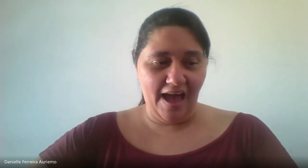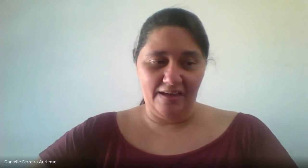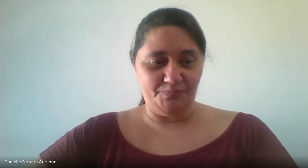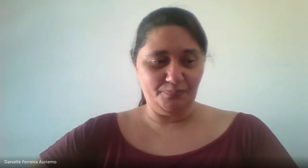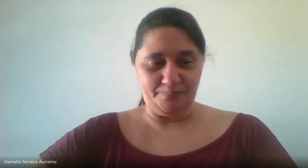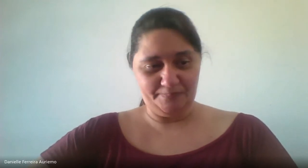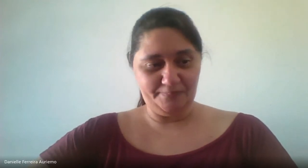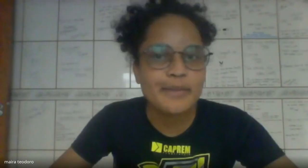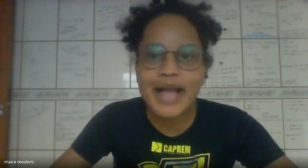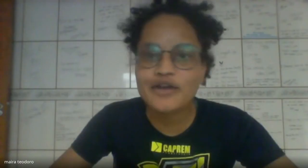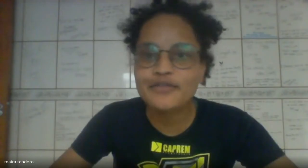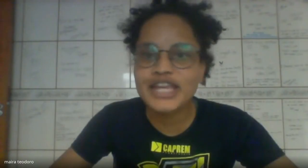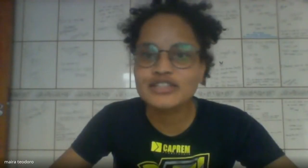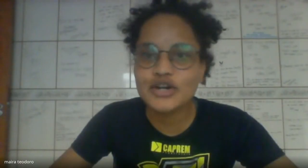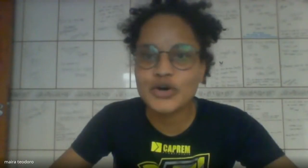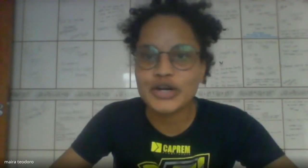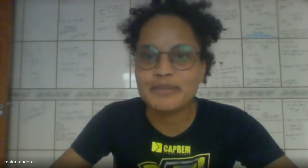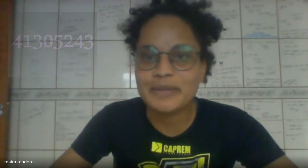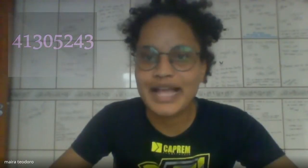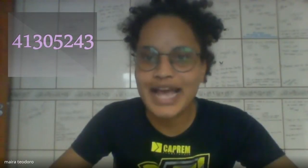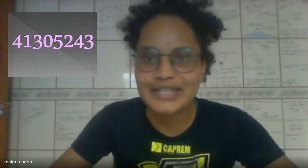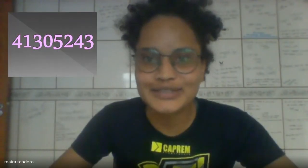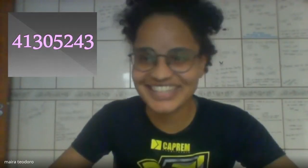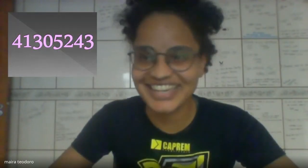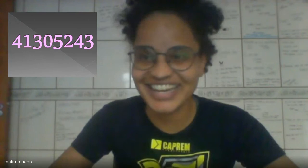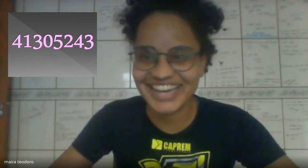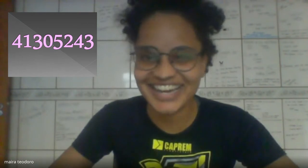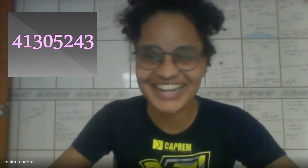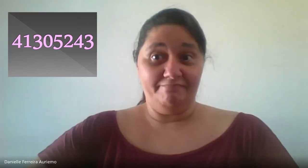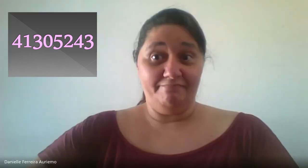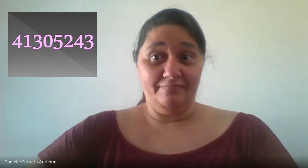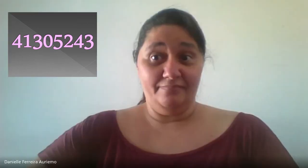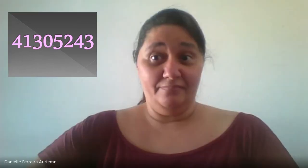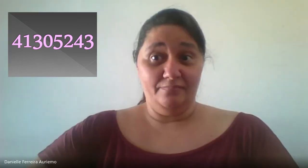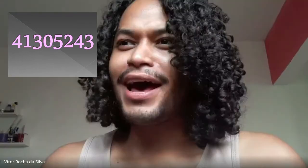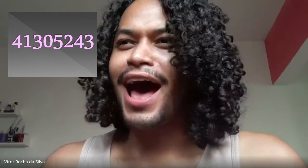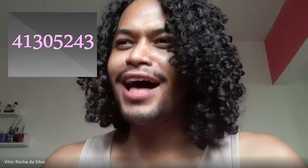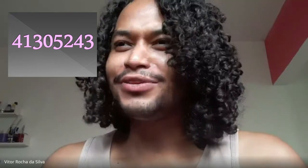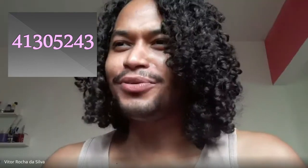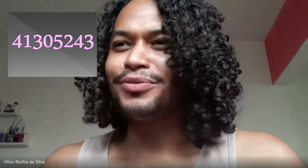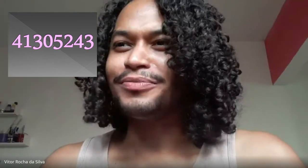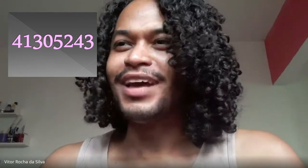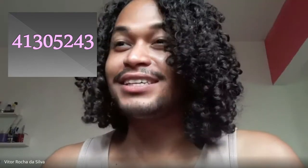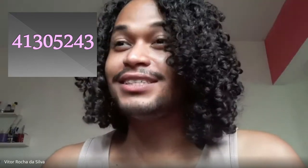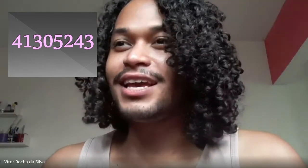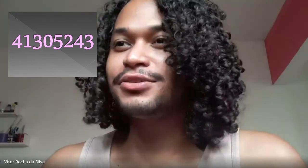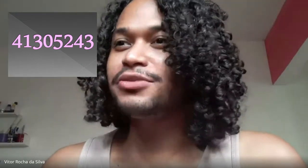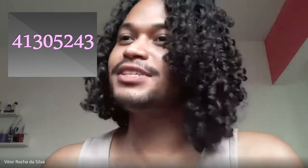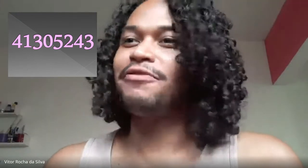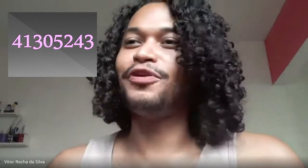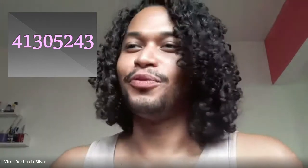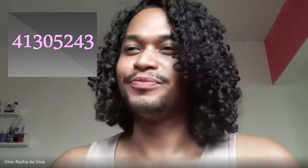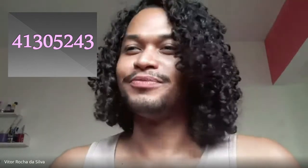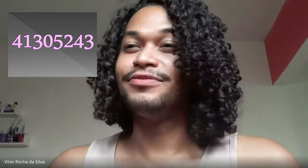desafiar? Agora vamos para o Vitor Preparado? Estou preparado Aceito o seu